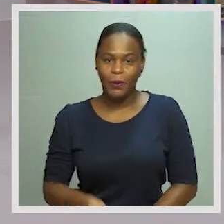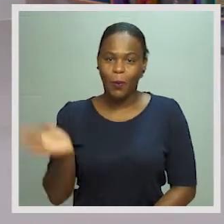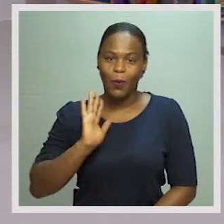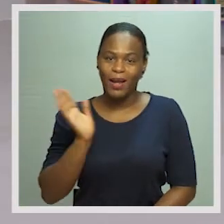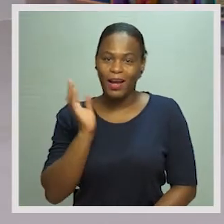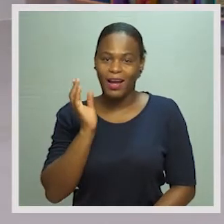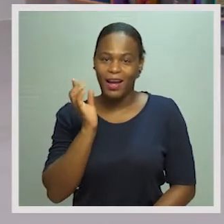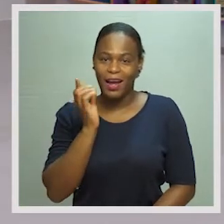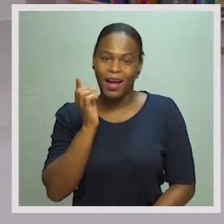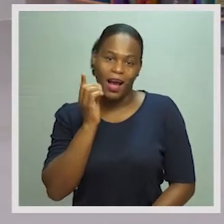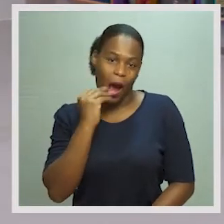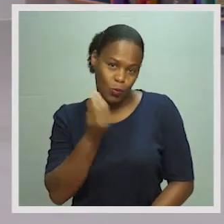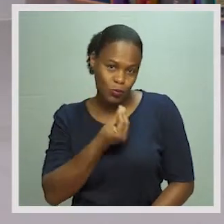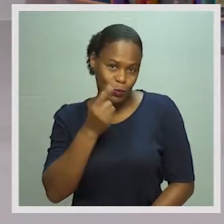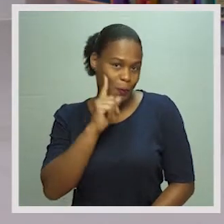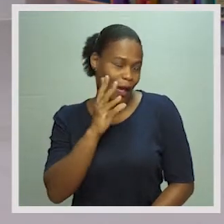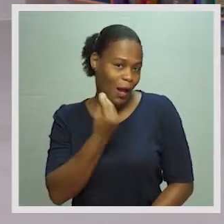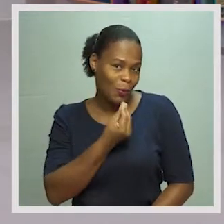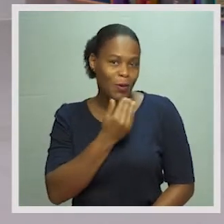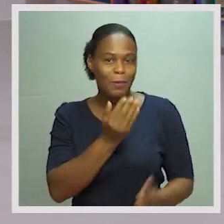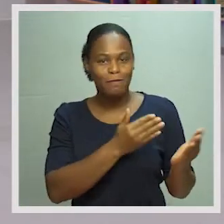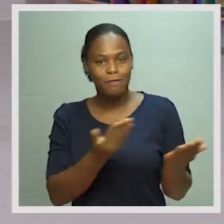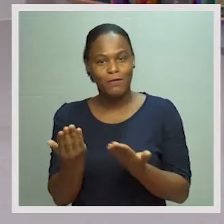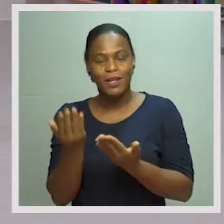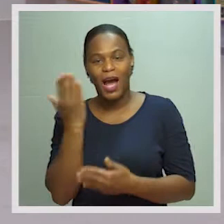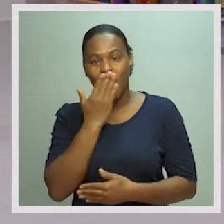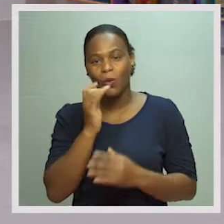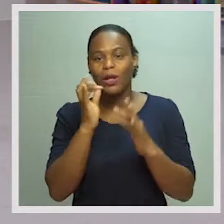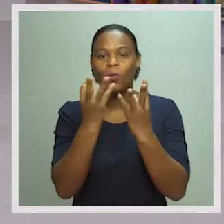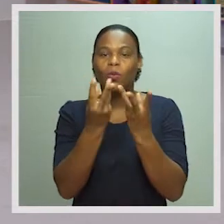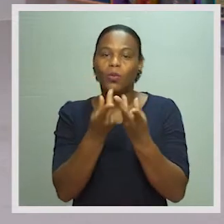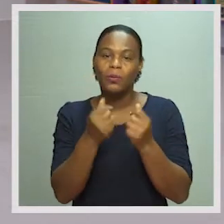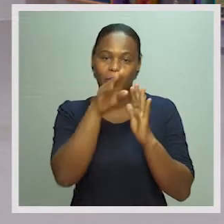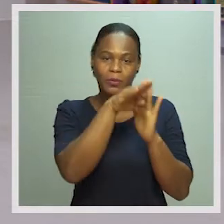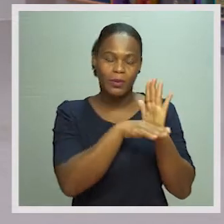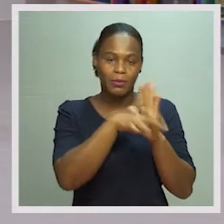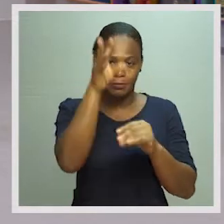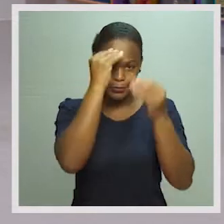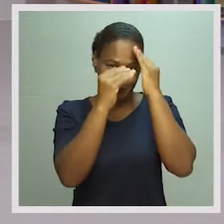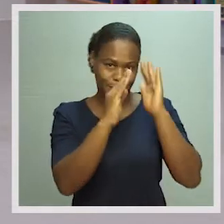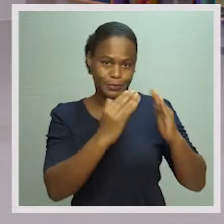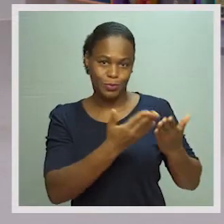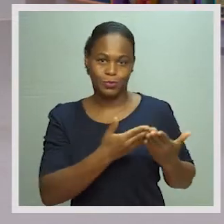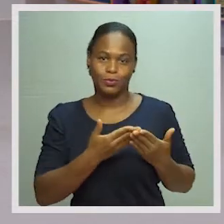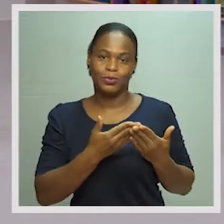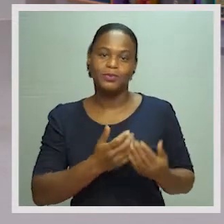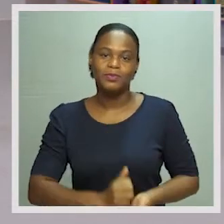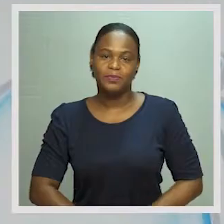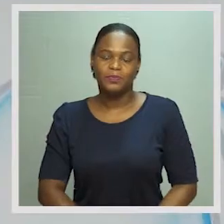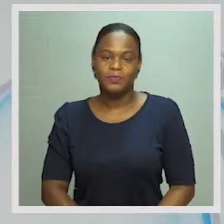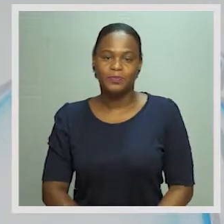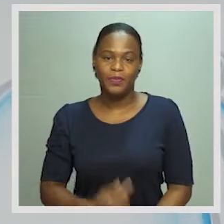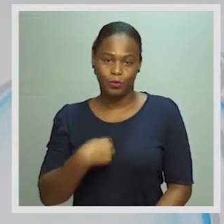Olá alunos, olá alunas, sejam bem-vindos à aula de Economia no programa Aprender e Estudar em Casa.